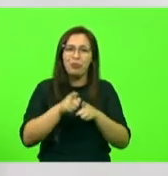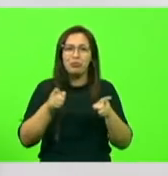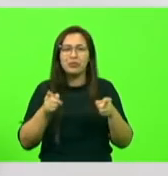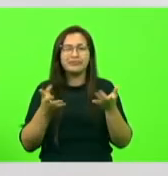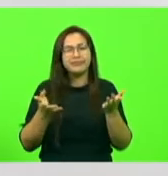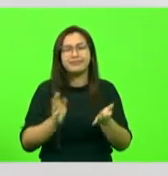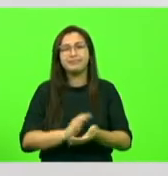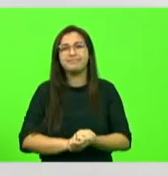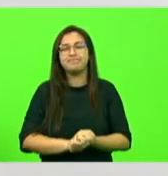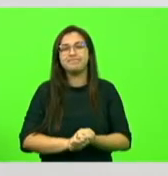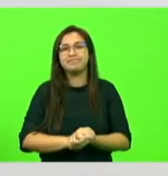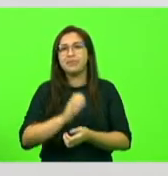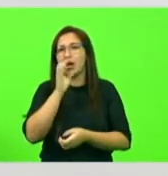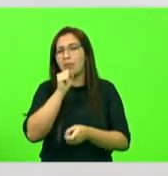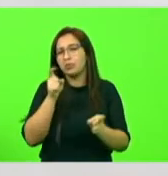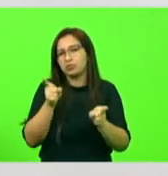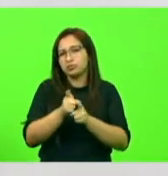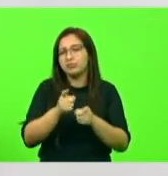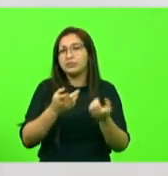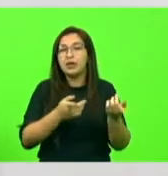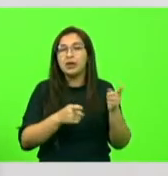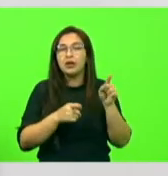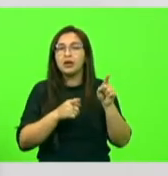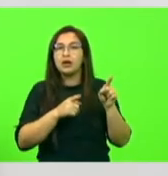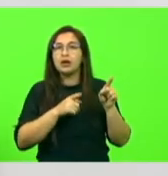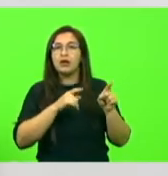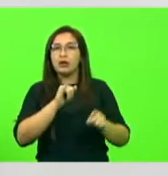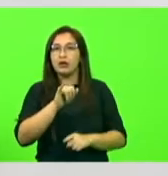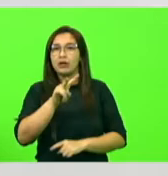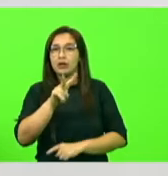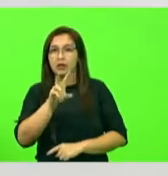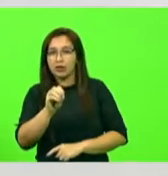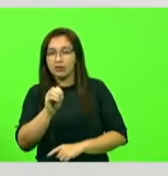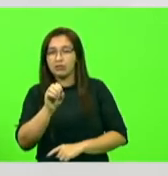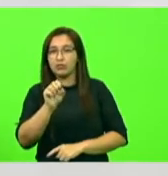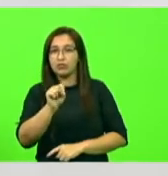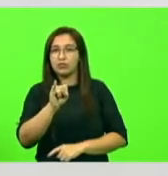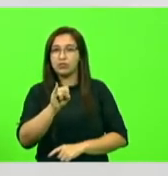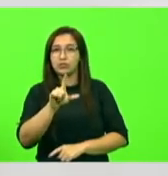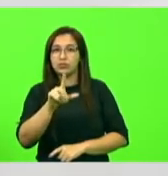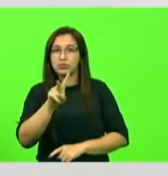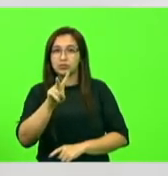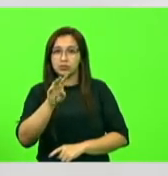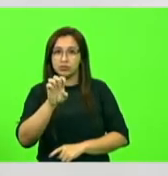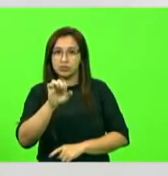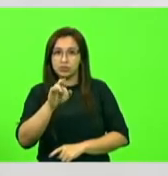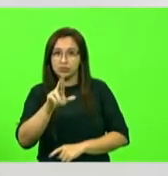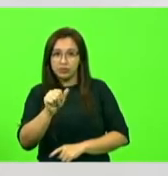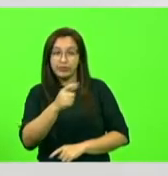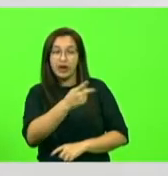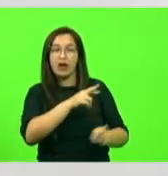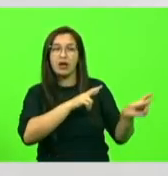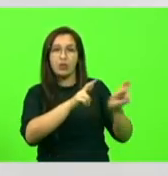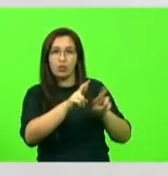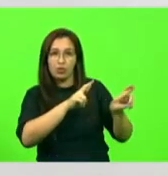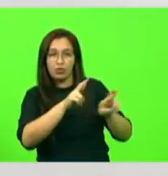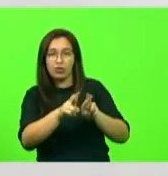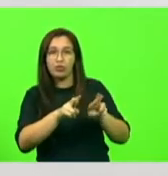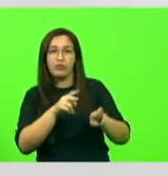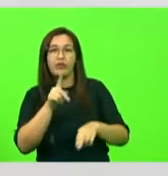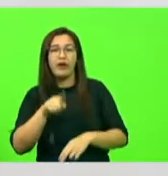A Rodovia do Silveira, presidente, e quem nos acompanha, é uma rodovia quase toda